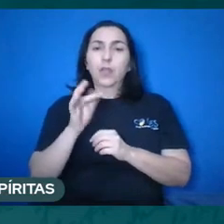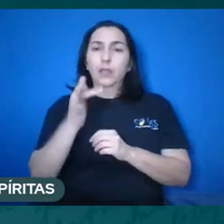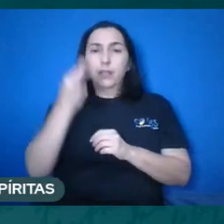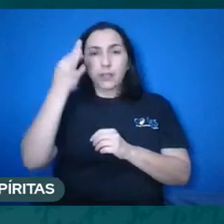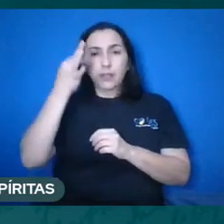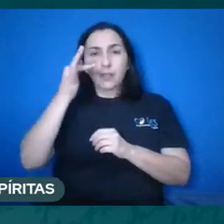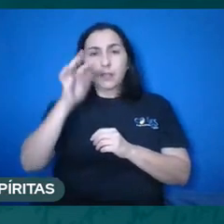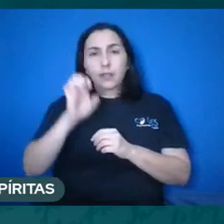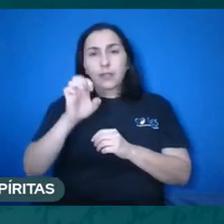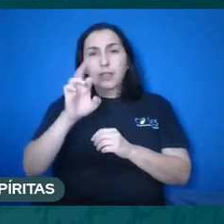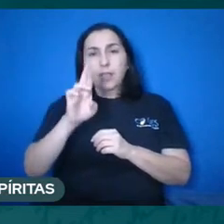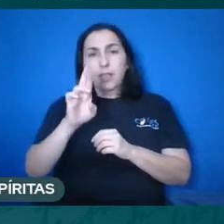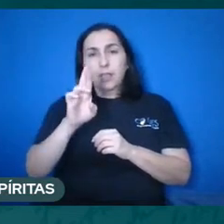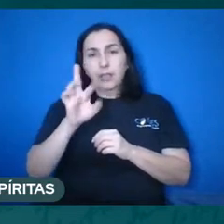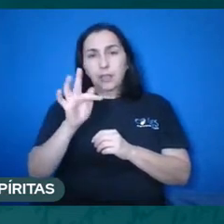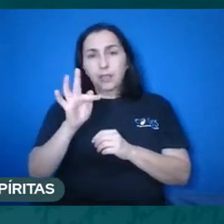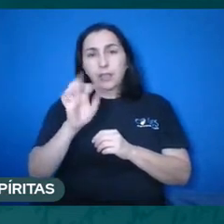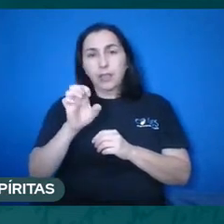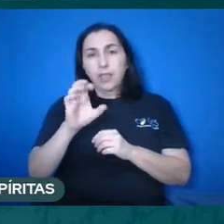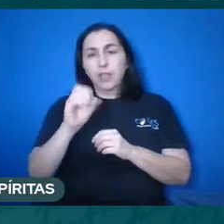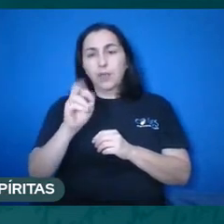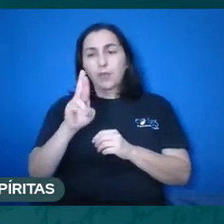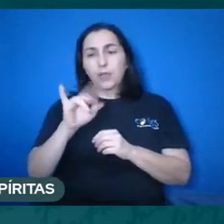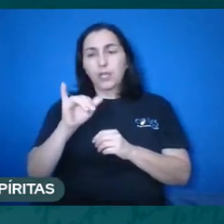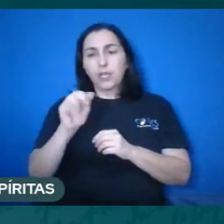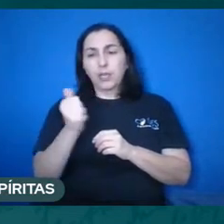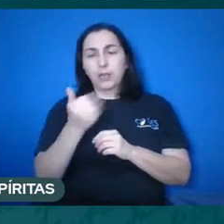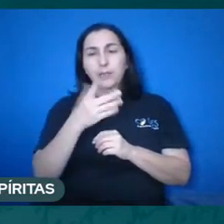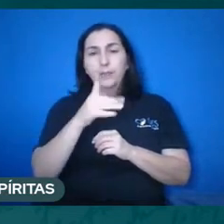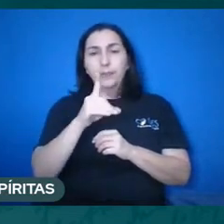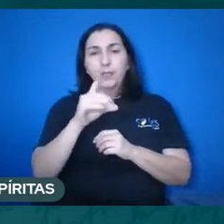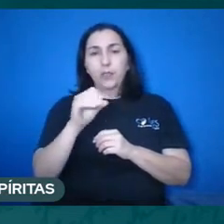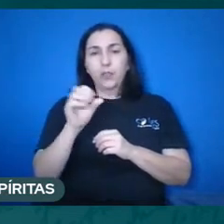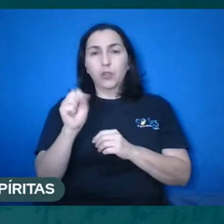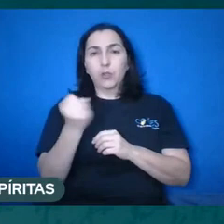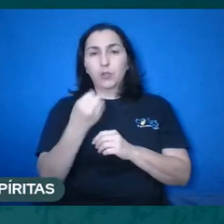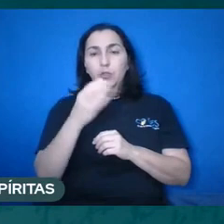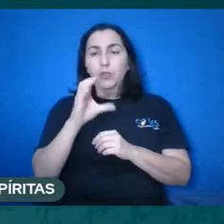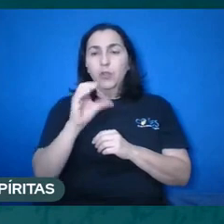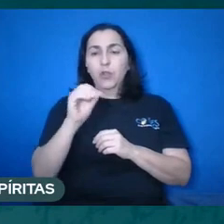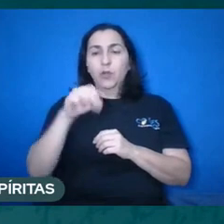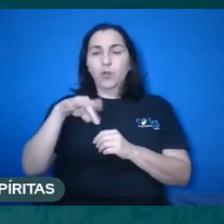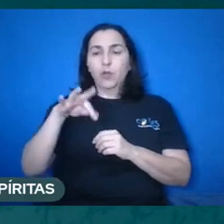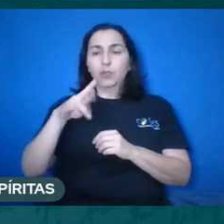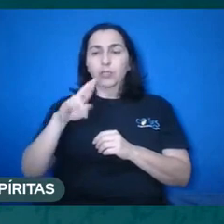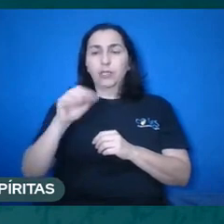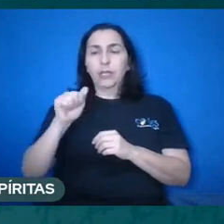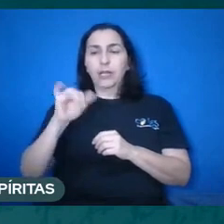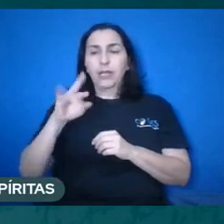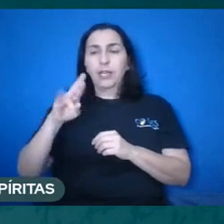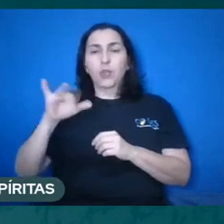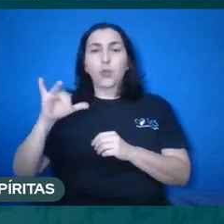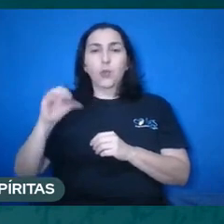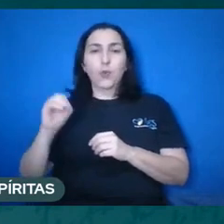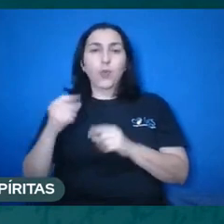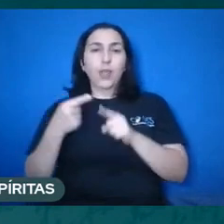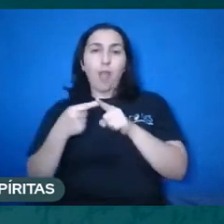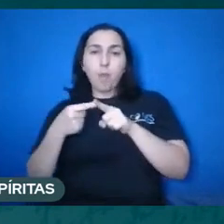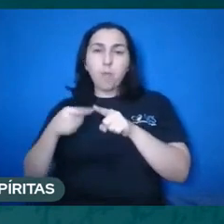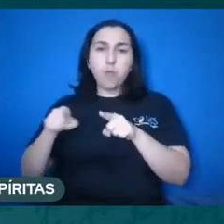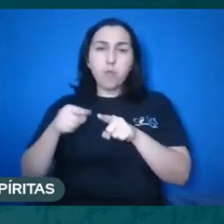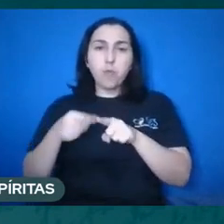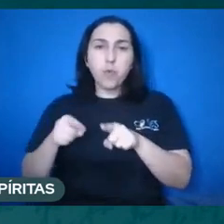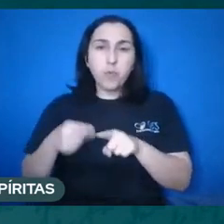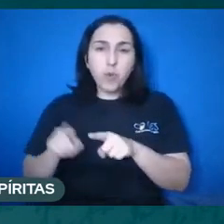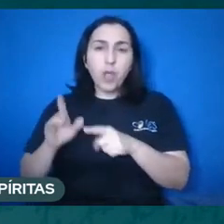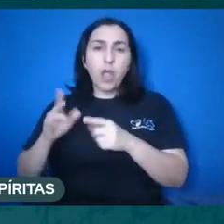dos contrários, para dizer que tudo que tem contrário acaba, porque o contrário surge, e ele